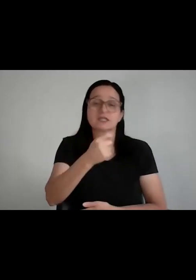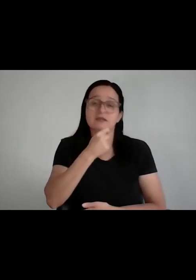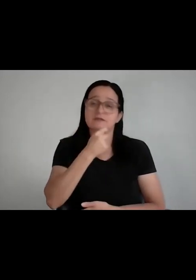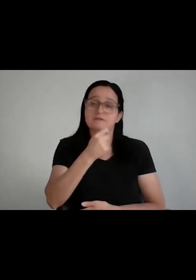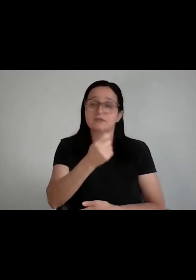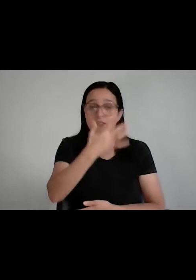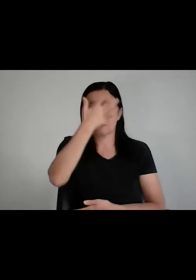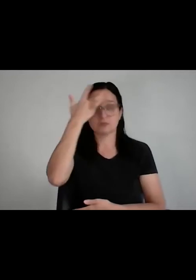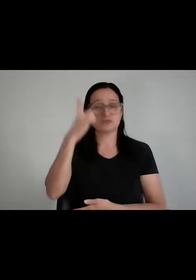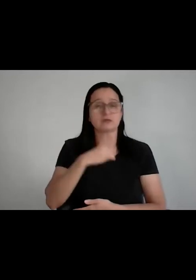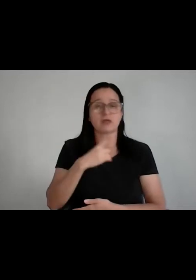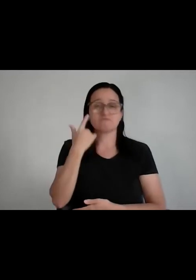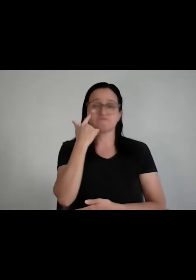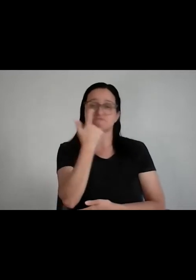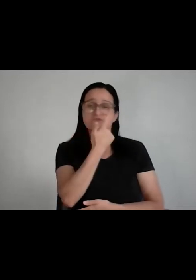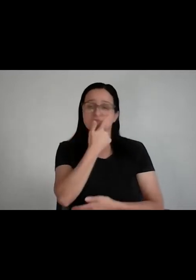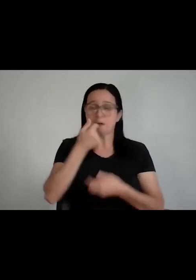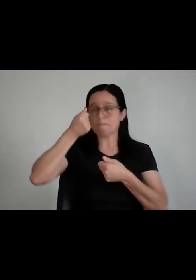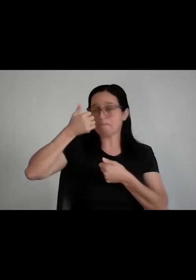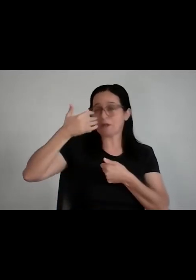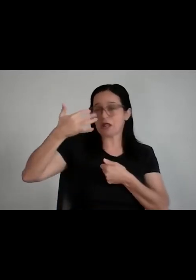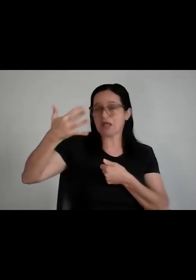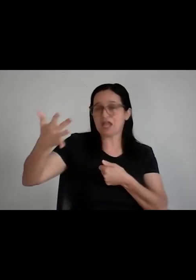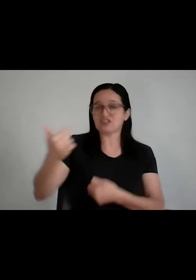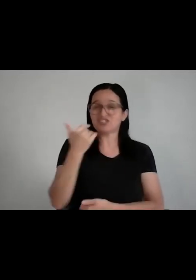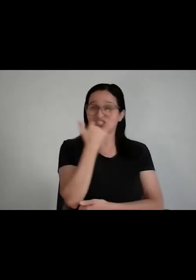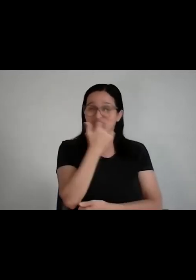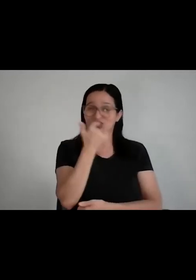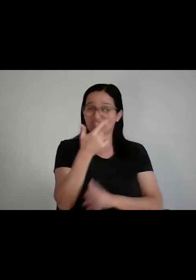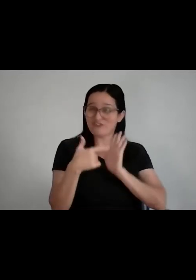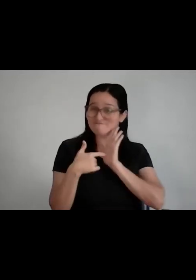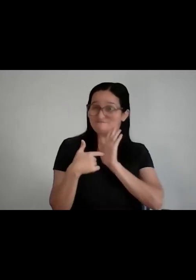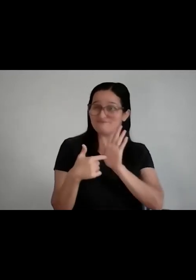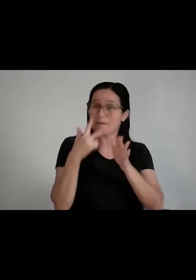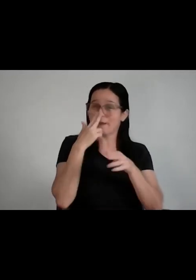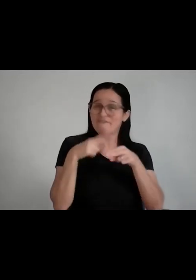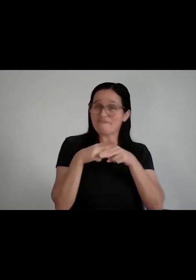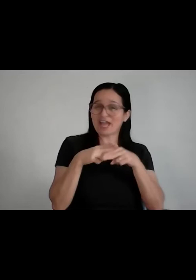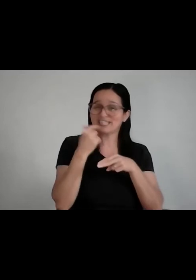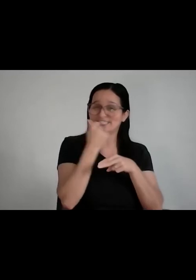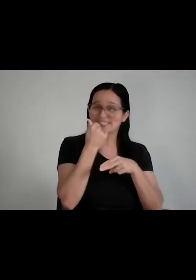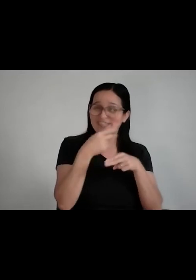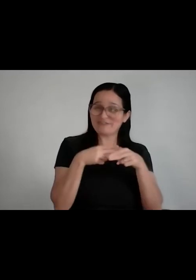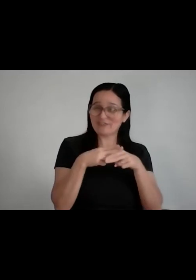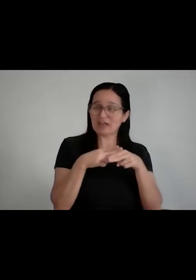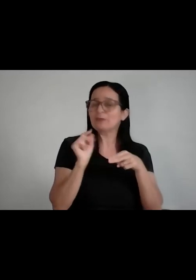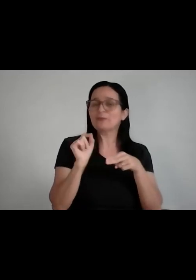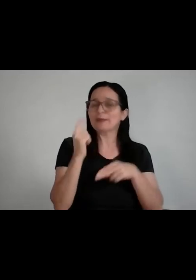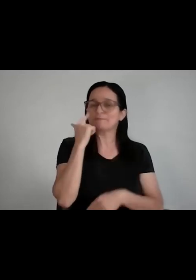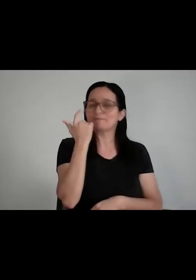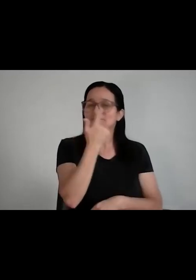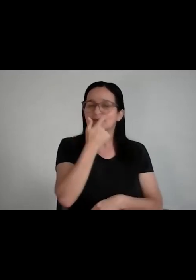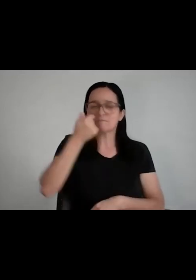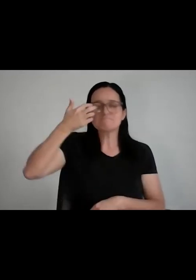tem brilho nos olhos e faca nos dentes. Brilho nos olhos e faca nos dentes. Brilho nos olhos, você vê que você está com